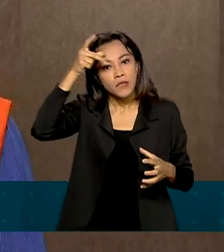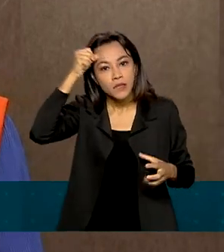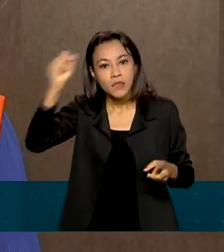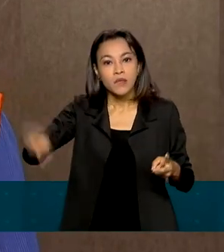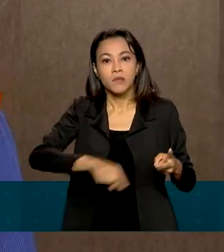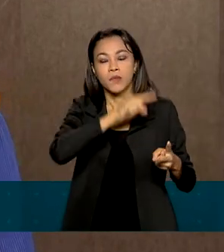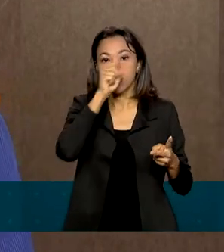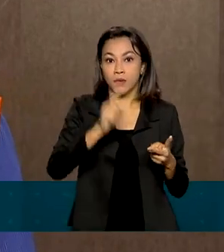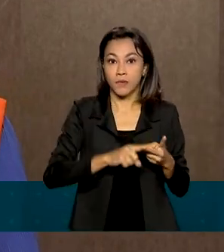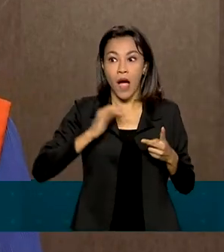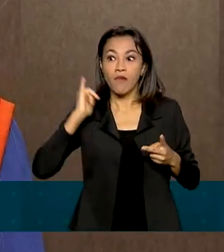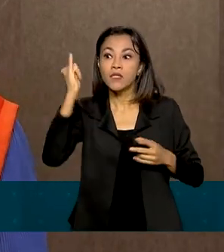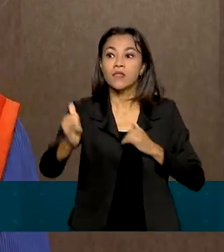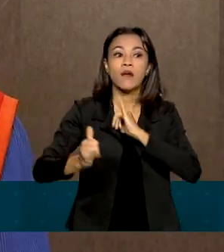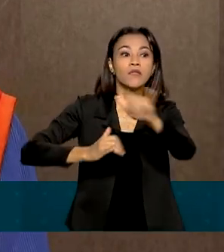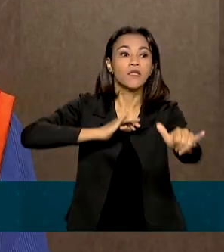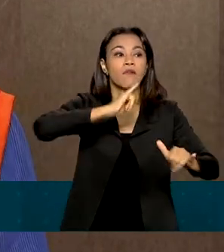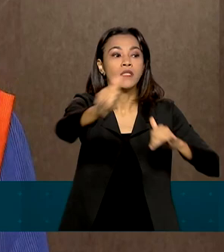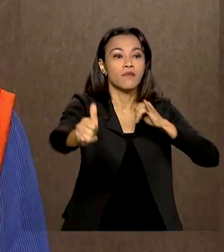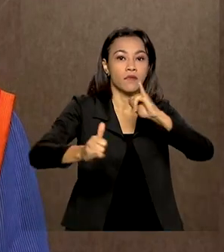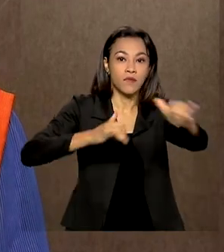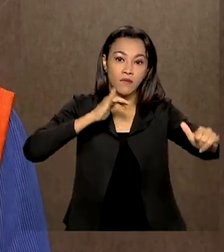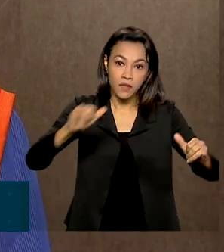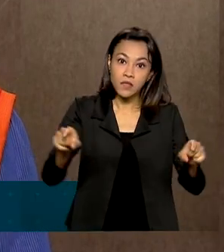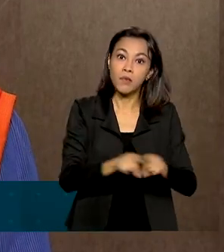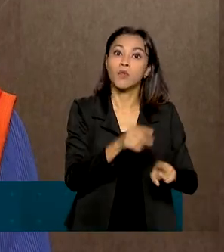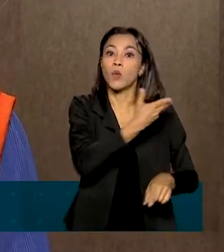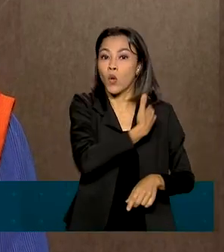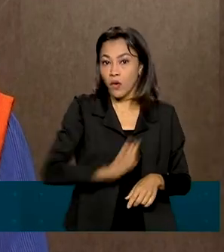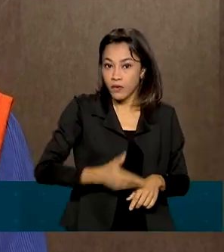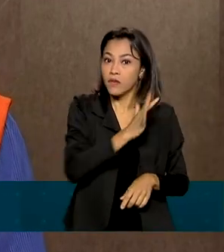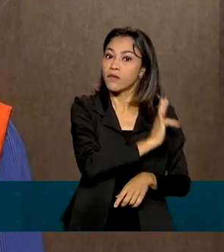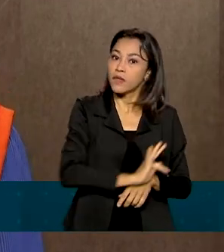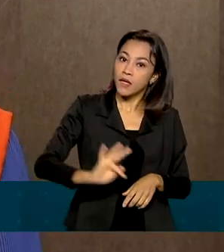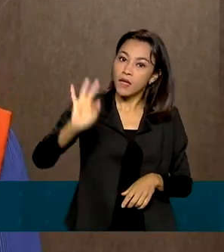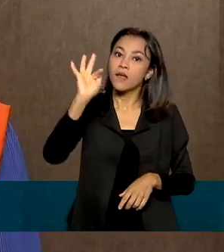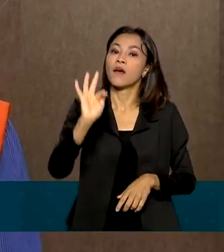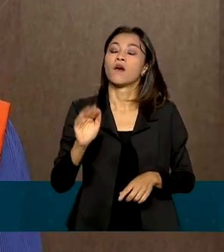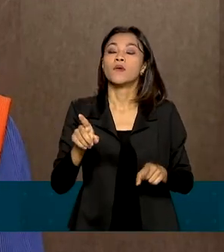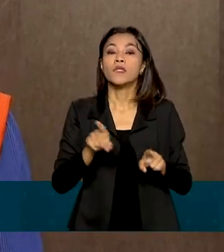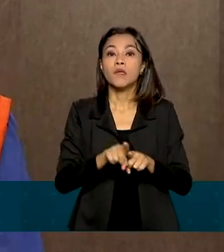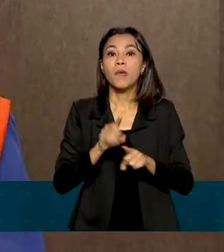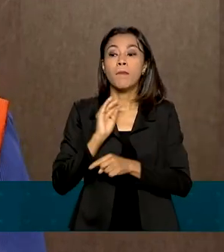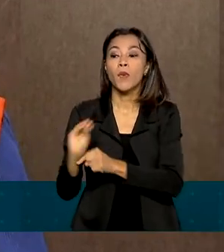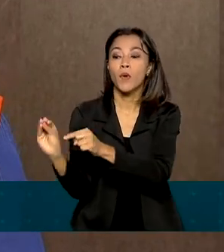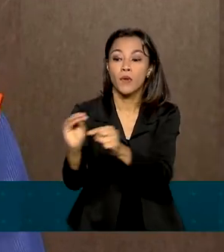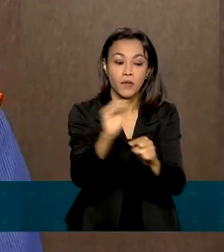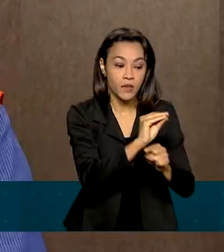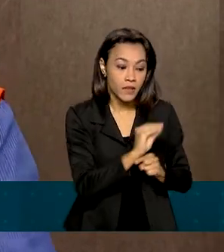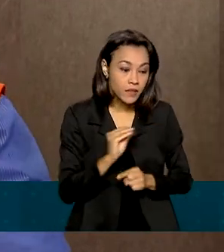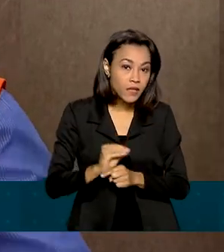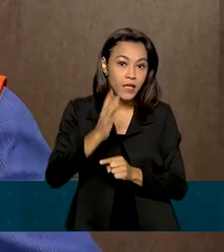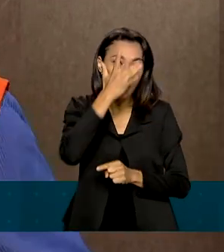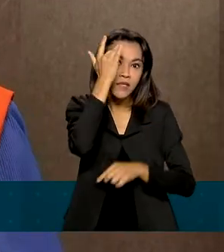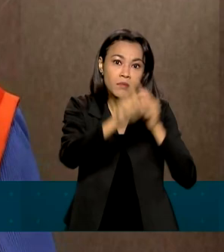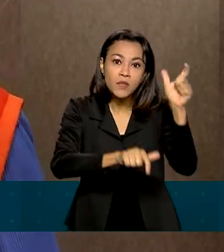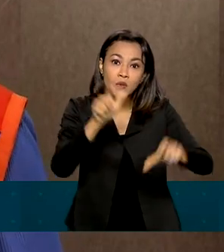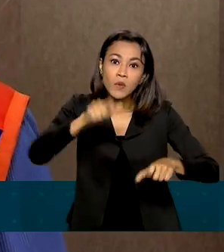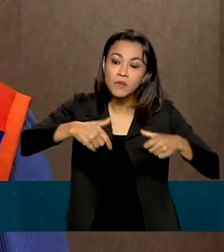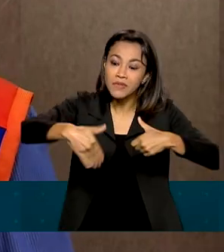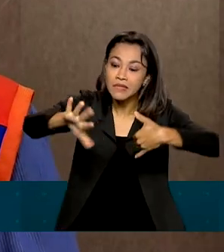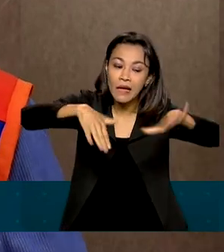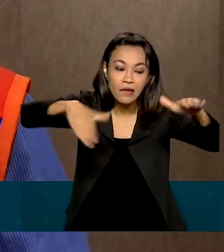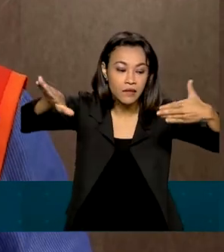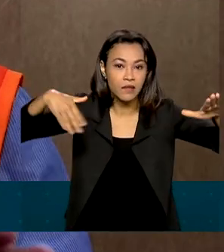a emissão de alertas por parte do estado e do governo federal e também da autoproteção das pessoas no sentido de saírem das suas